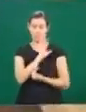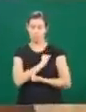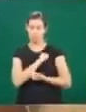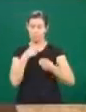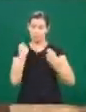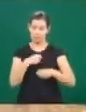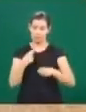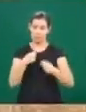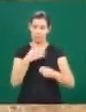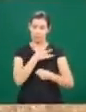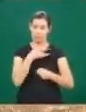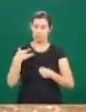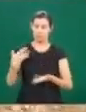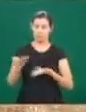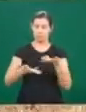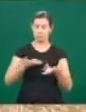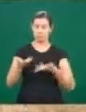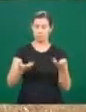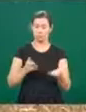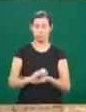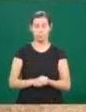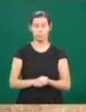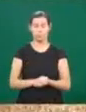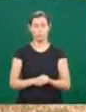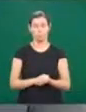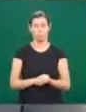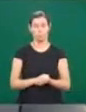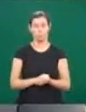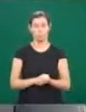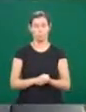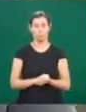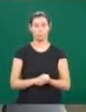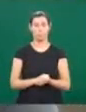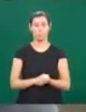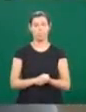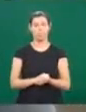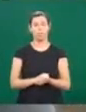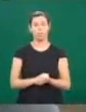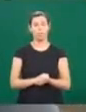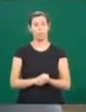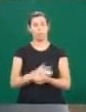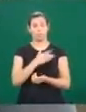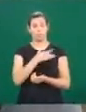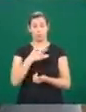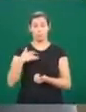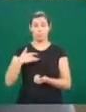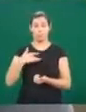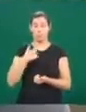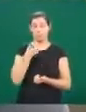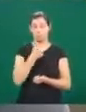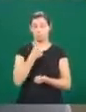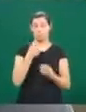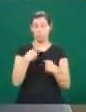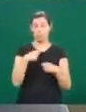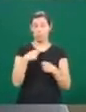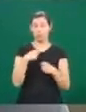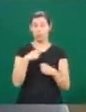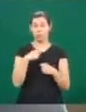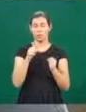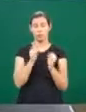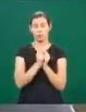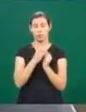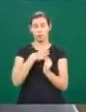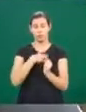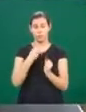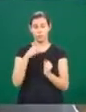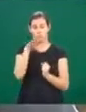é o xodó da família, então tem que estar bem de saúde. Ah, é, tem que estar bem de saúde, porque ela convive com meus meninos e minha tia, né? Minha tia gosta